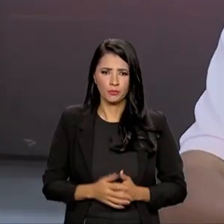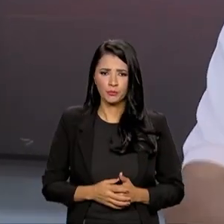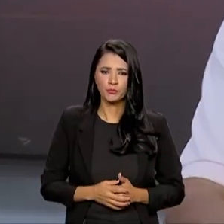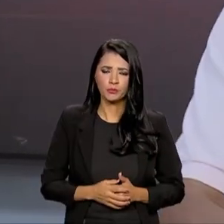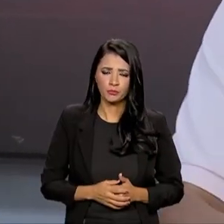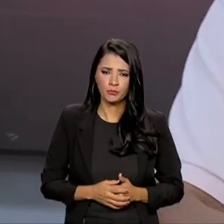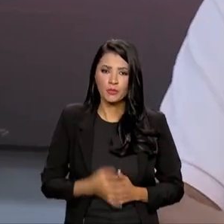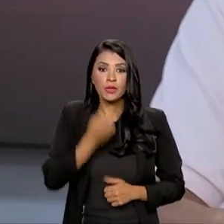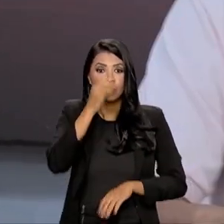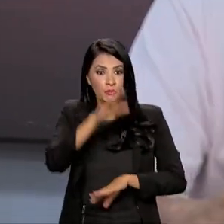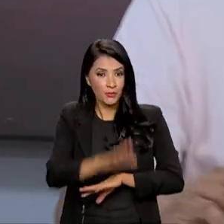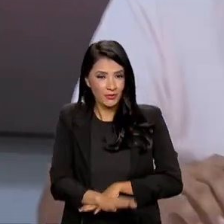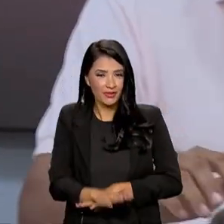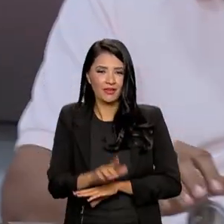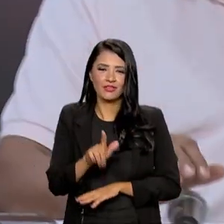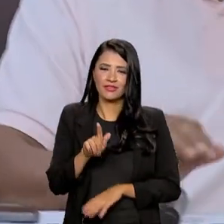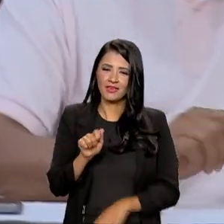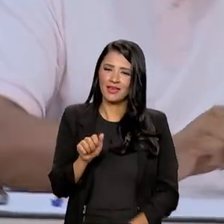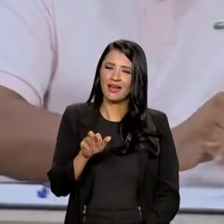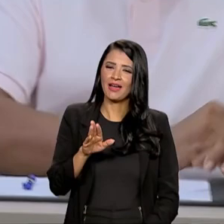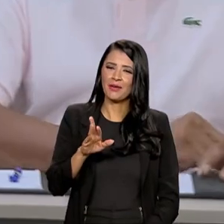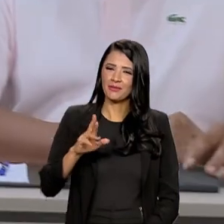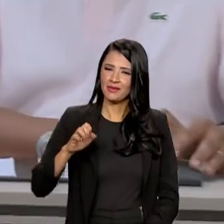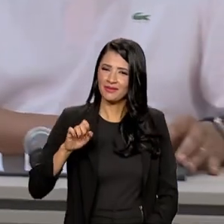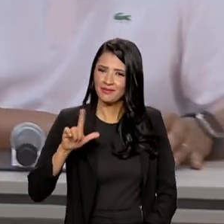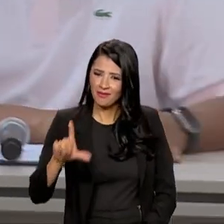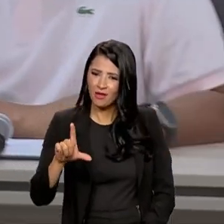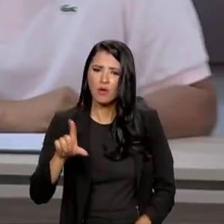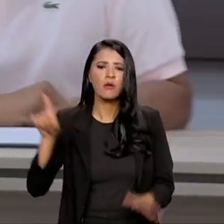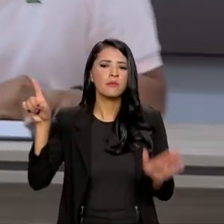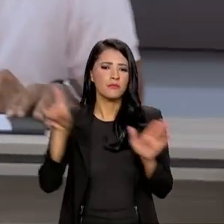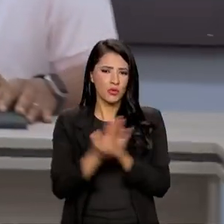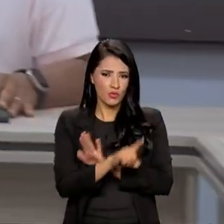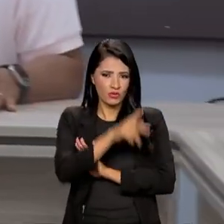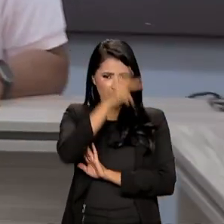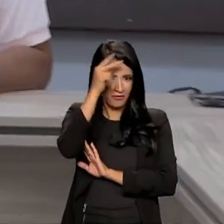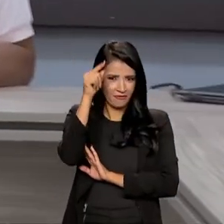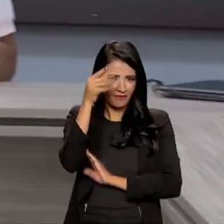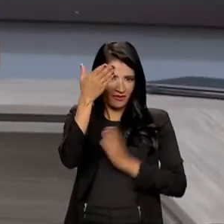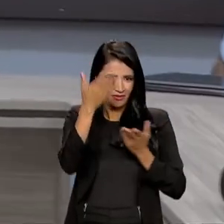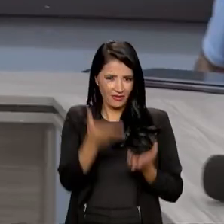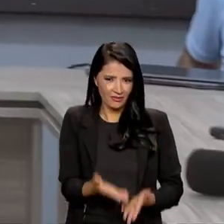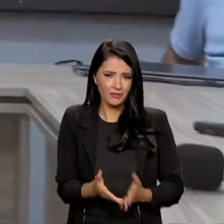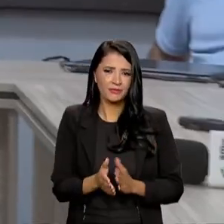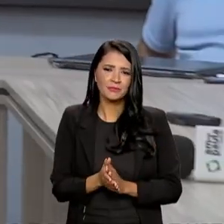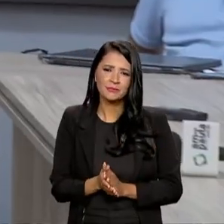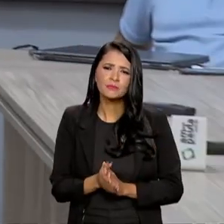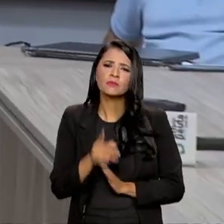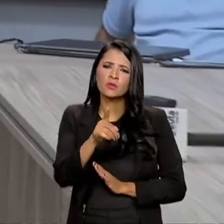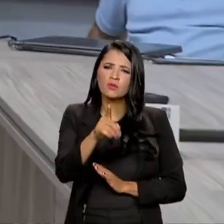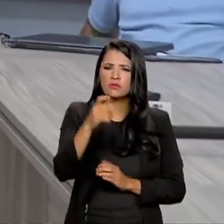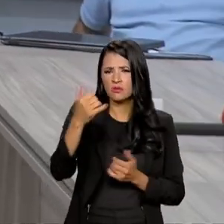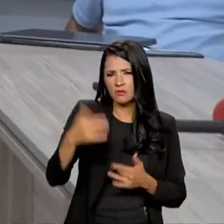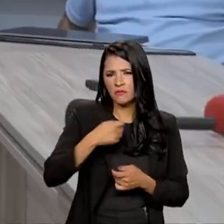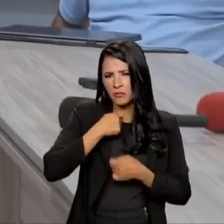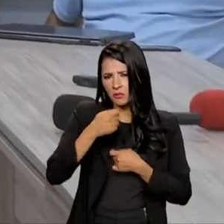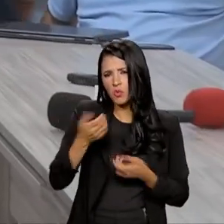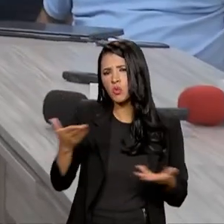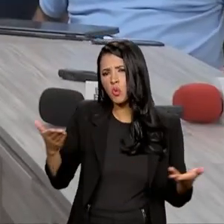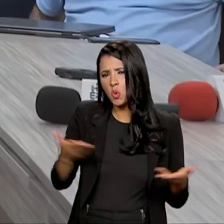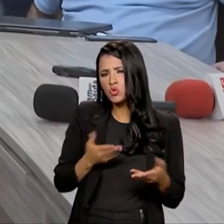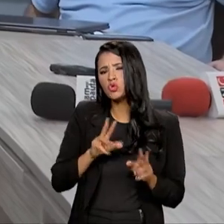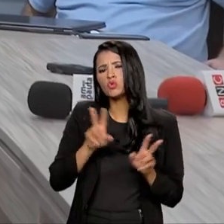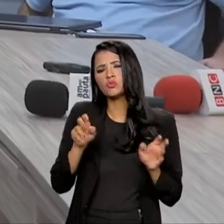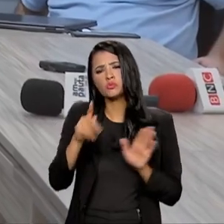Boa tarde. Gabriel Ferreira, do BNC Amazonas. Minha pergunta é para o prefeito. Prefeito, o senhor falou em uma entrevista hoje sobre um